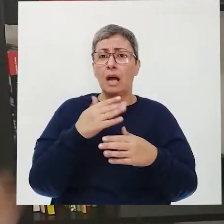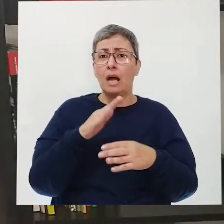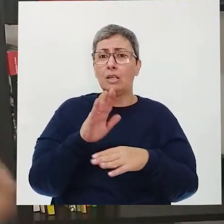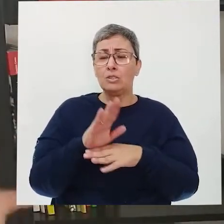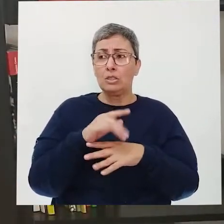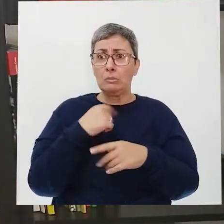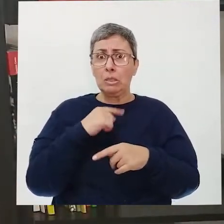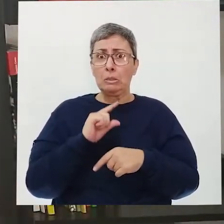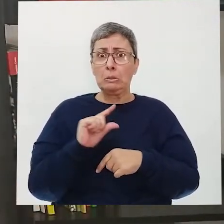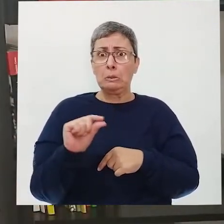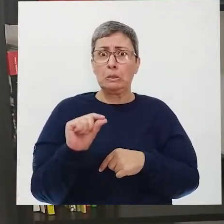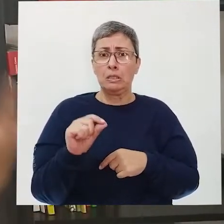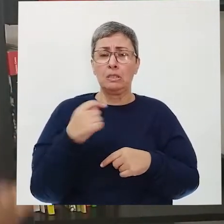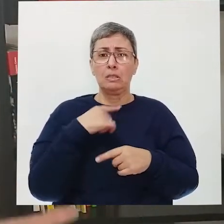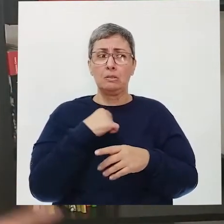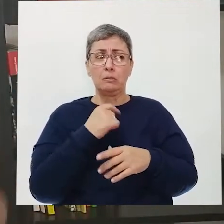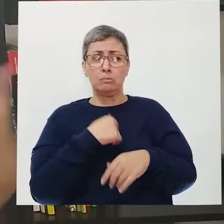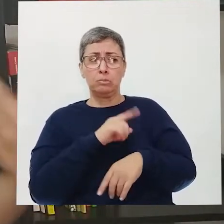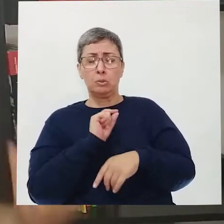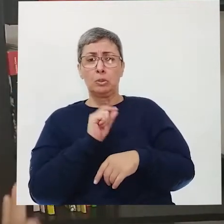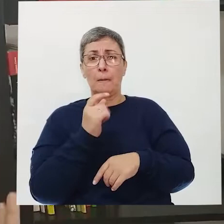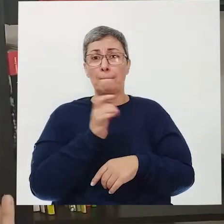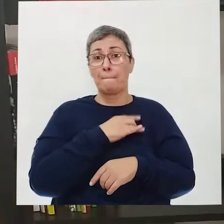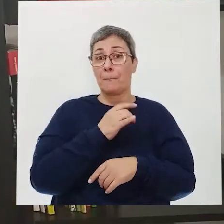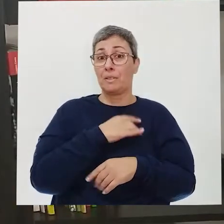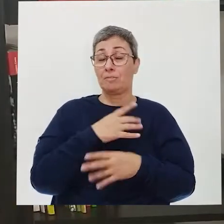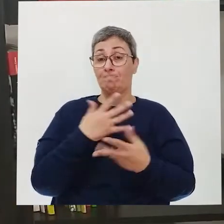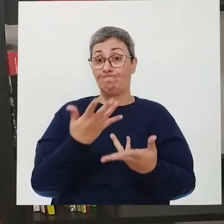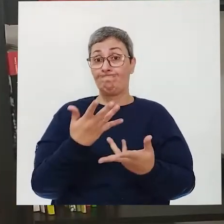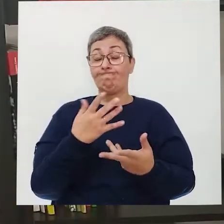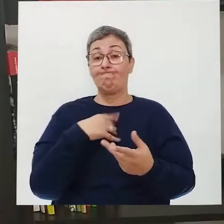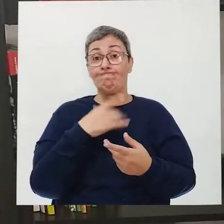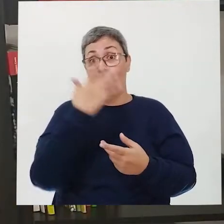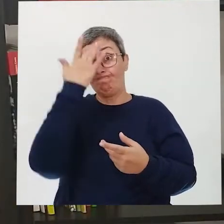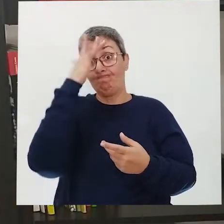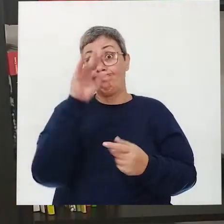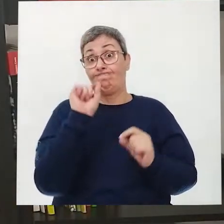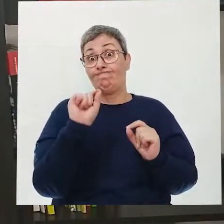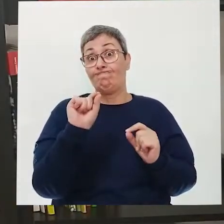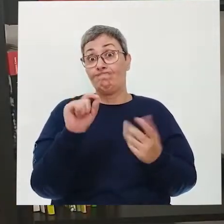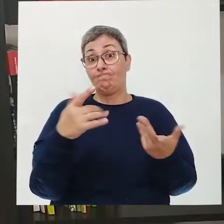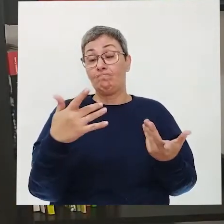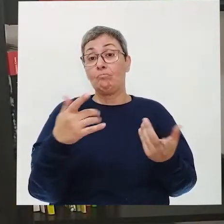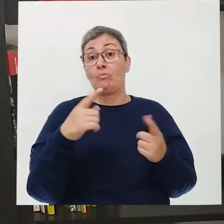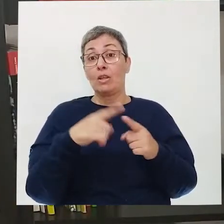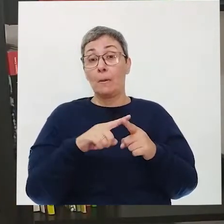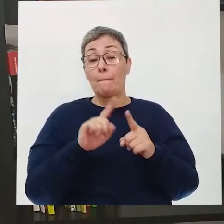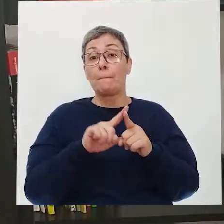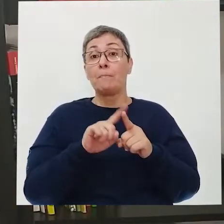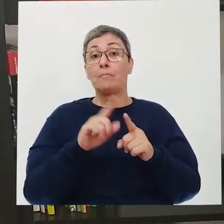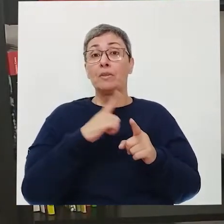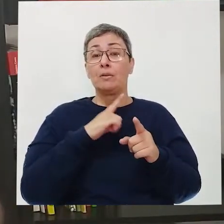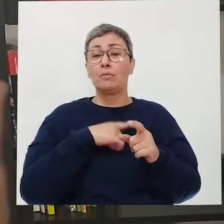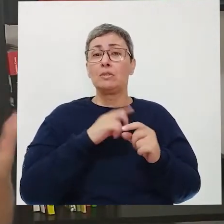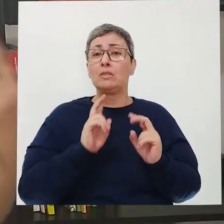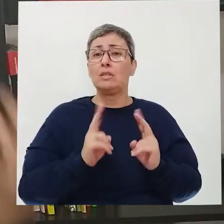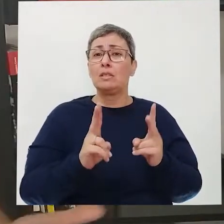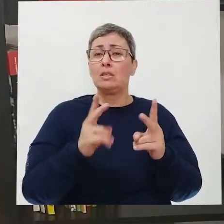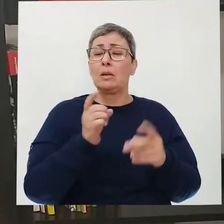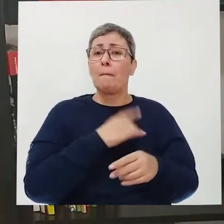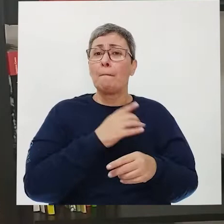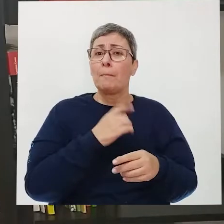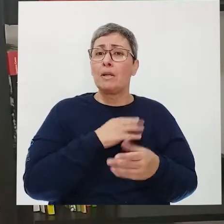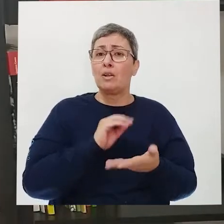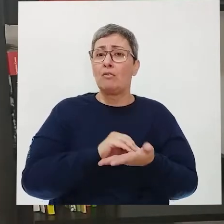mas às vezes a gente acelera o passo, a gente reage com medo, né? A gente não sabe. A gente tem uma constante